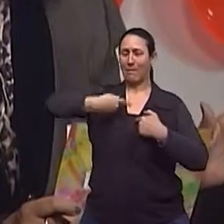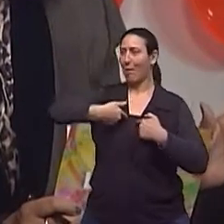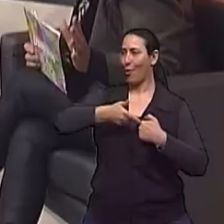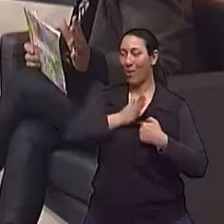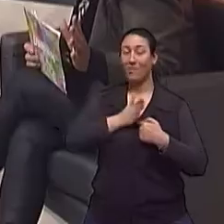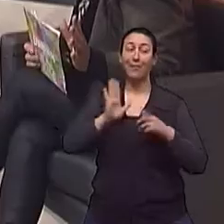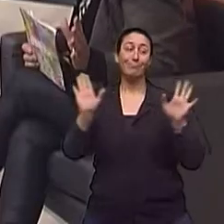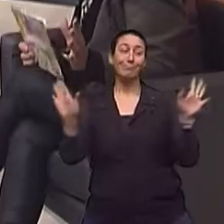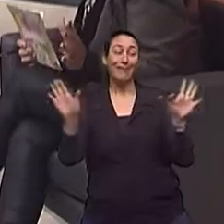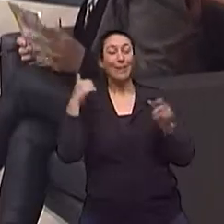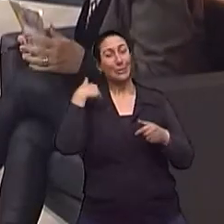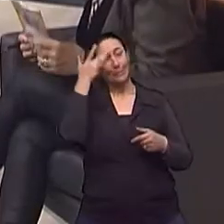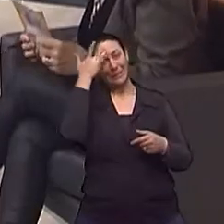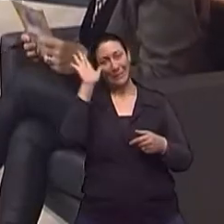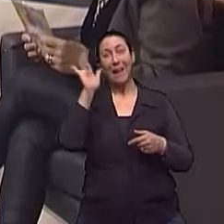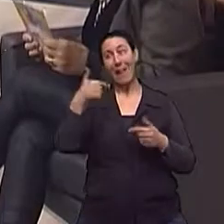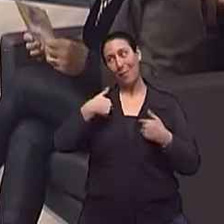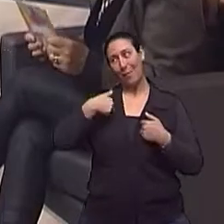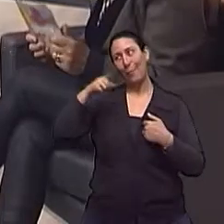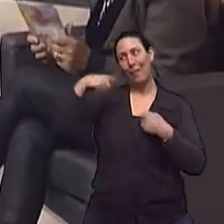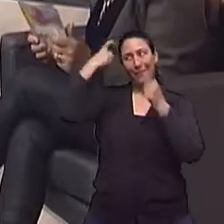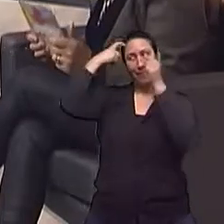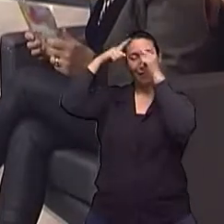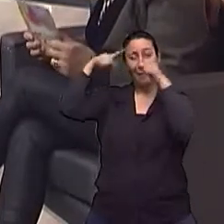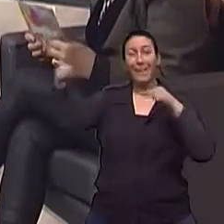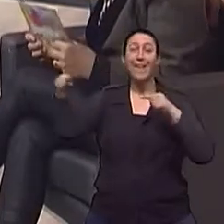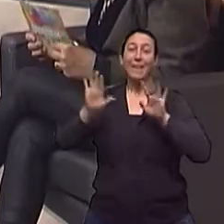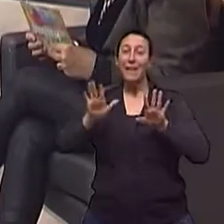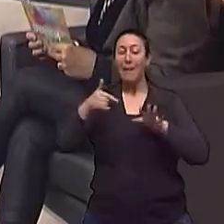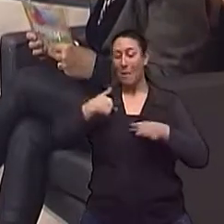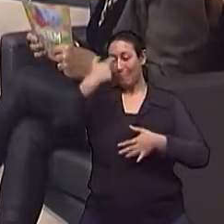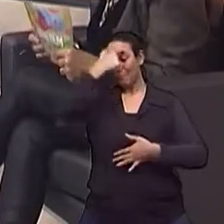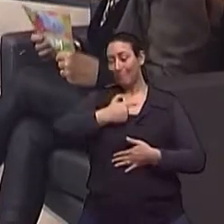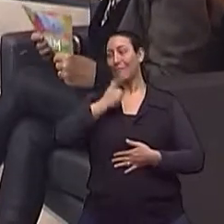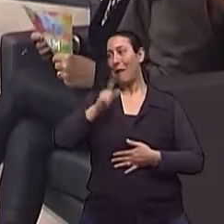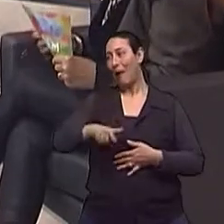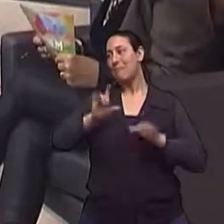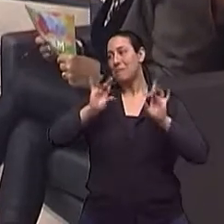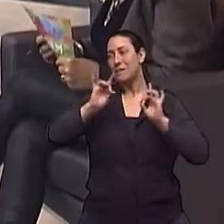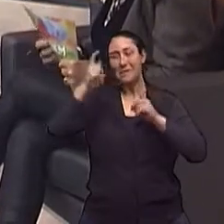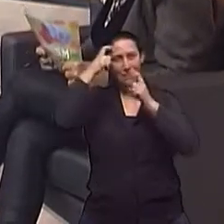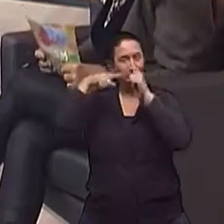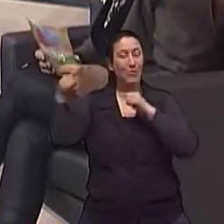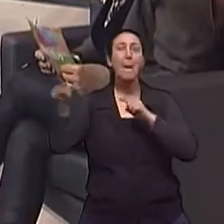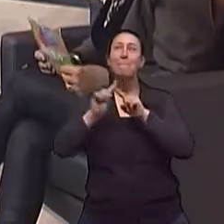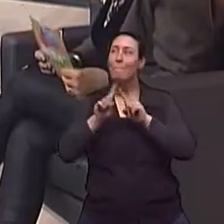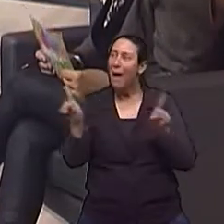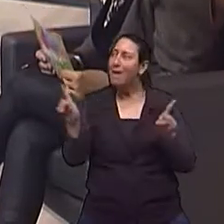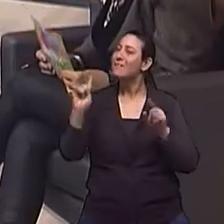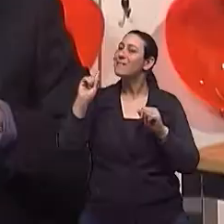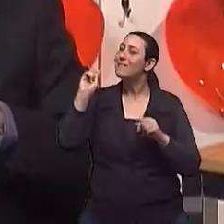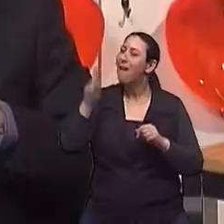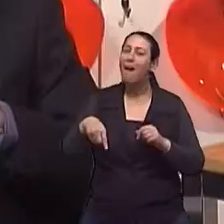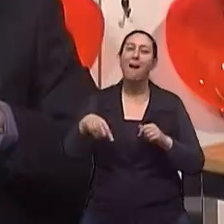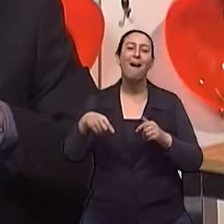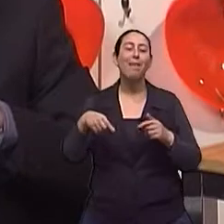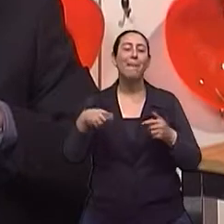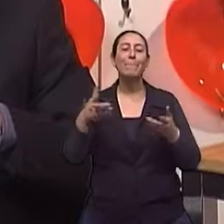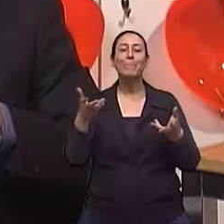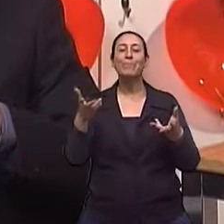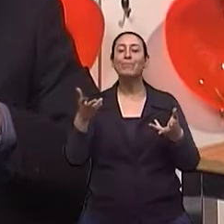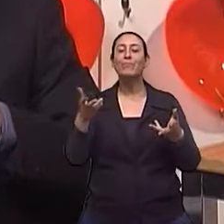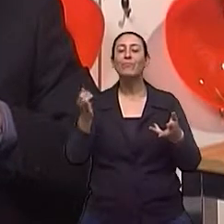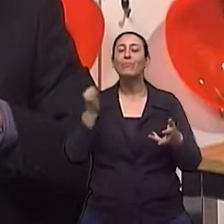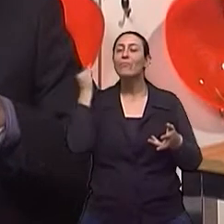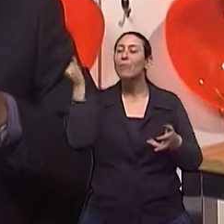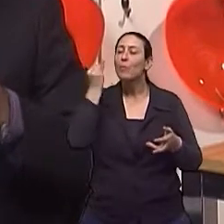suspeito para falar, porque além de gerir, eu sou o neurologista, né? Então, é o órgão superior, não é a tua que ele está em cima. Mas, Isabel, além do